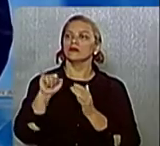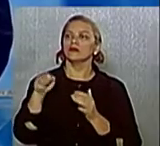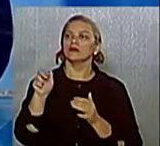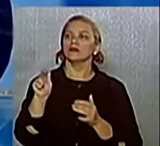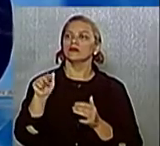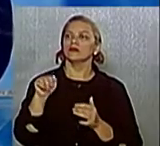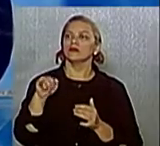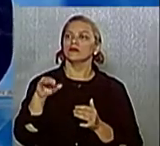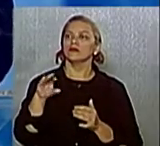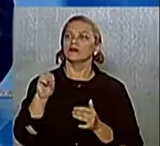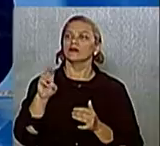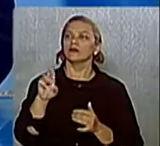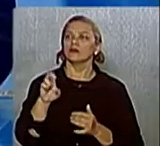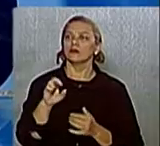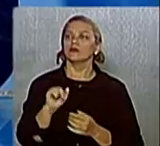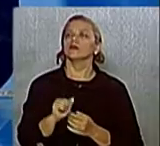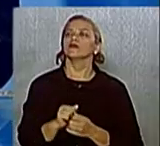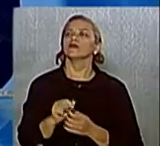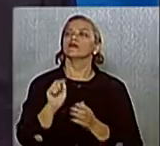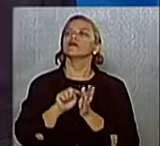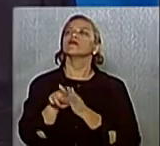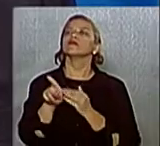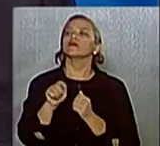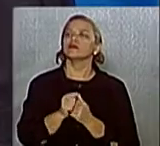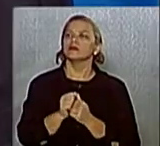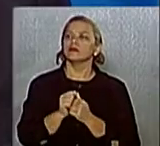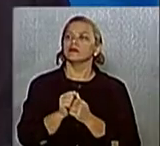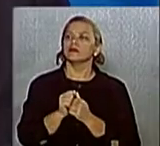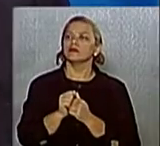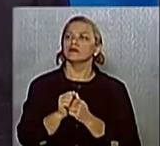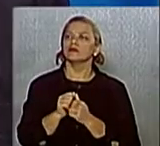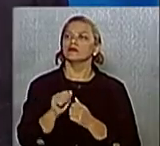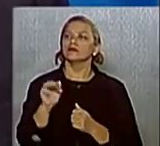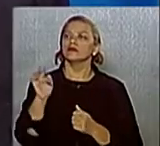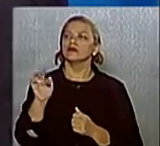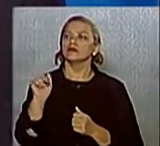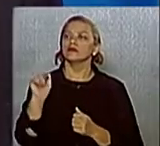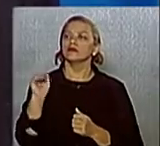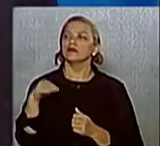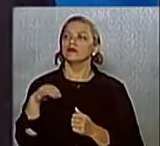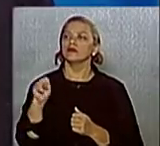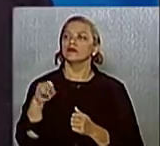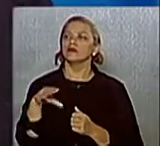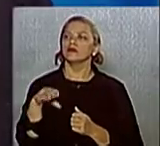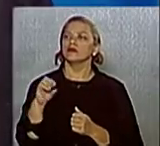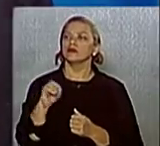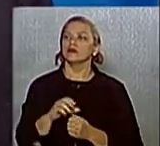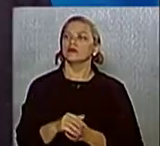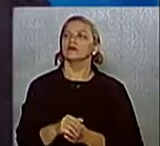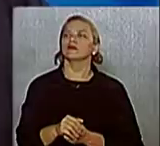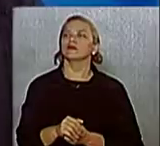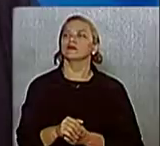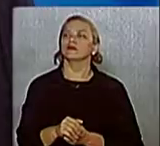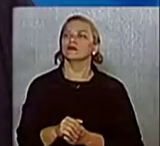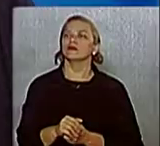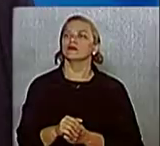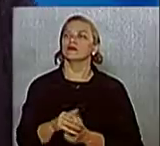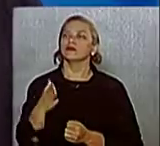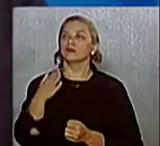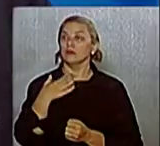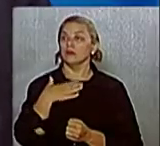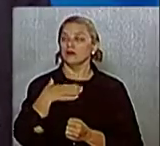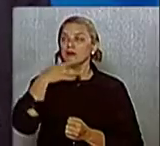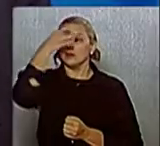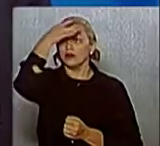Filipe, do PSD. Para quem vai a pergunta, candidato? Candidato Francisco Carlos. 30 segundos. Francisco, no meu governo,